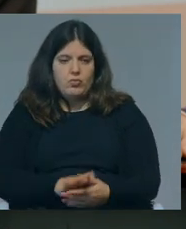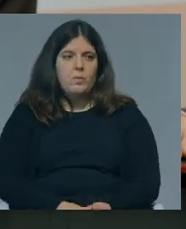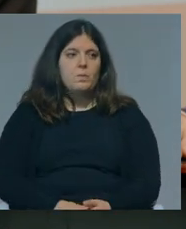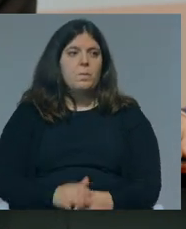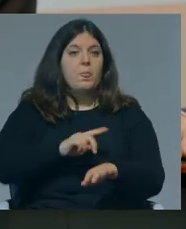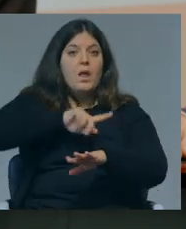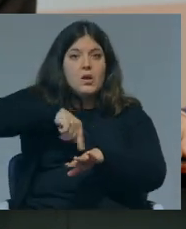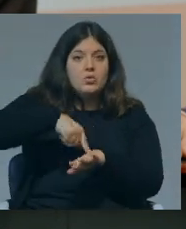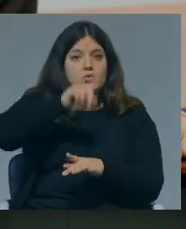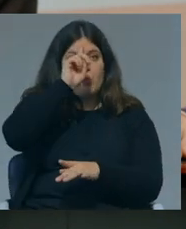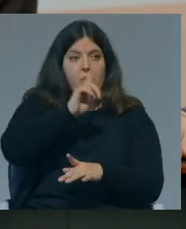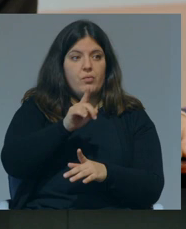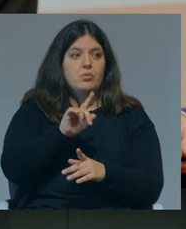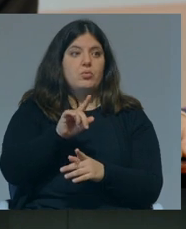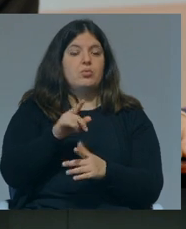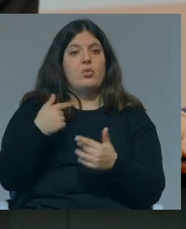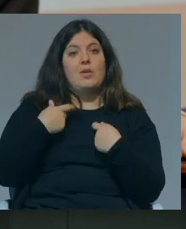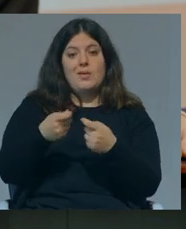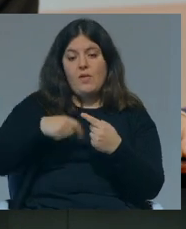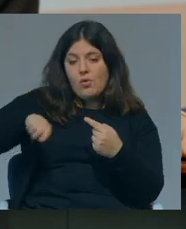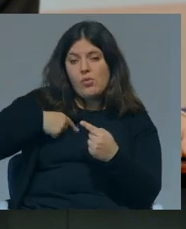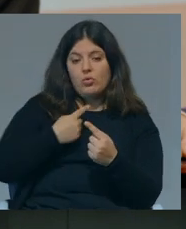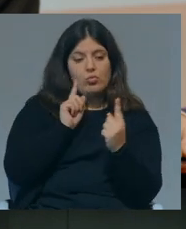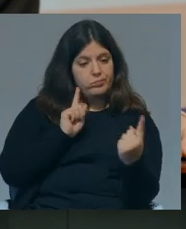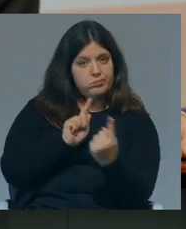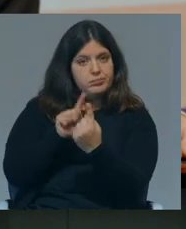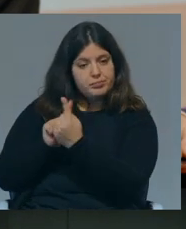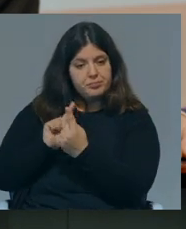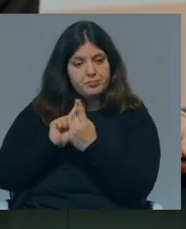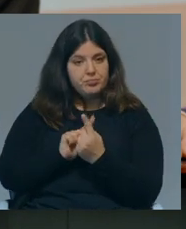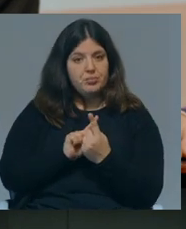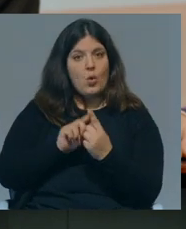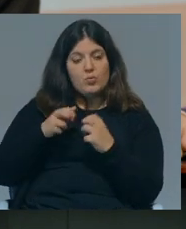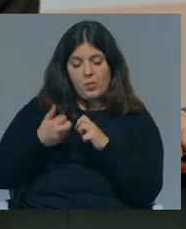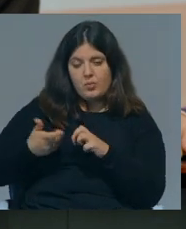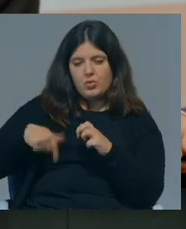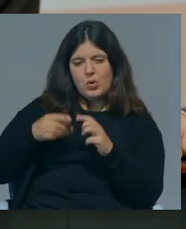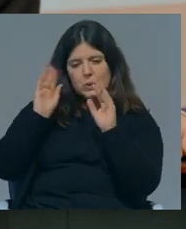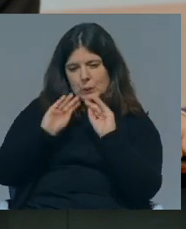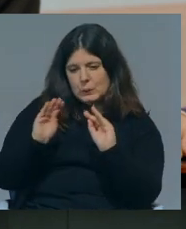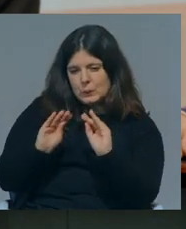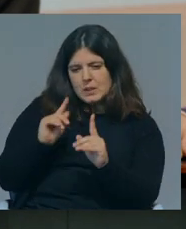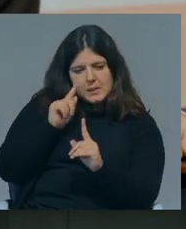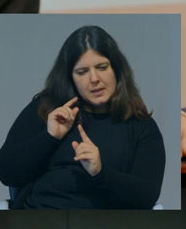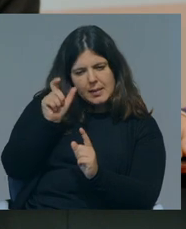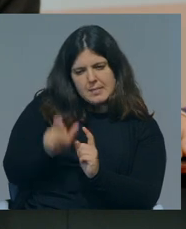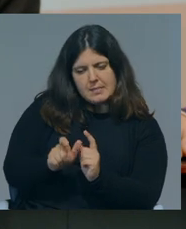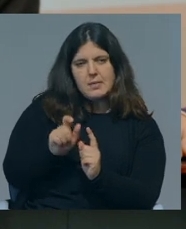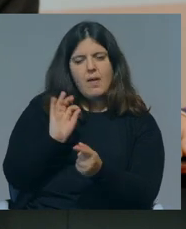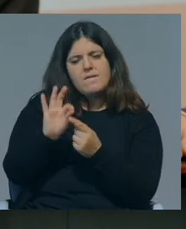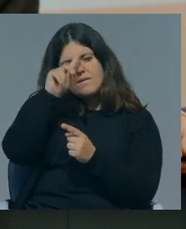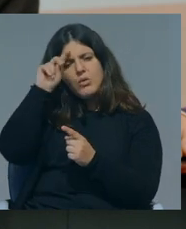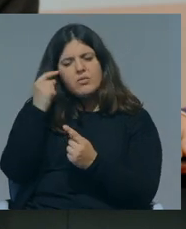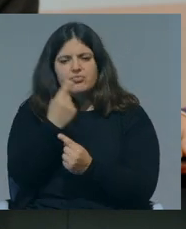As horas que um professor, neste caso professoras, gastavam connosco um para um dedicado aos nossos problemas a fazer um ensino especializado e preocupado com as